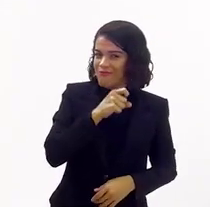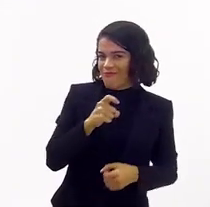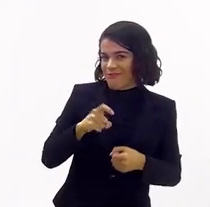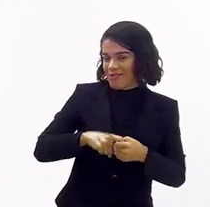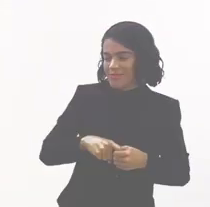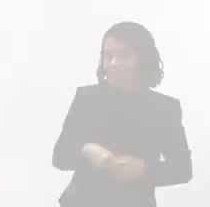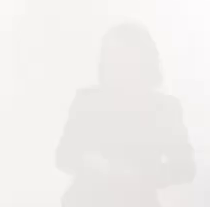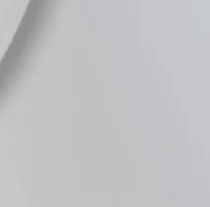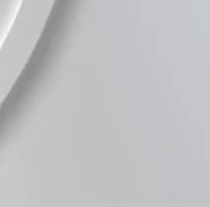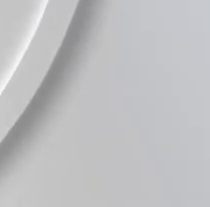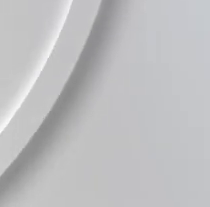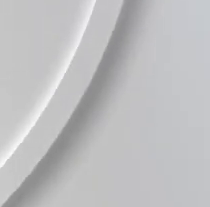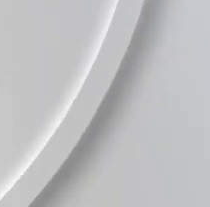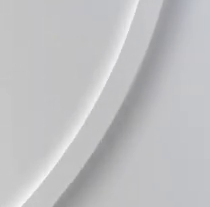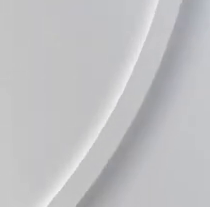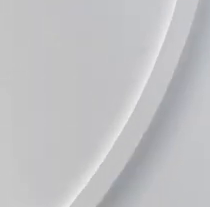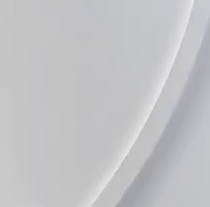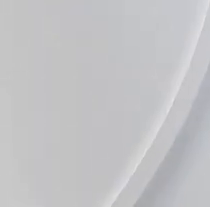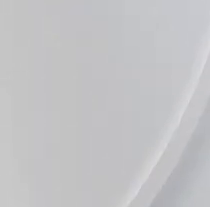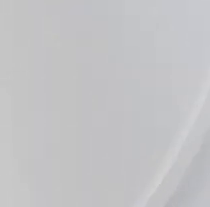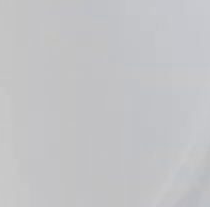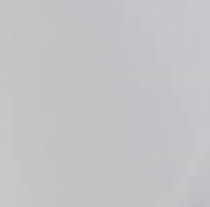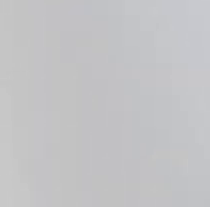Já volto. Tchau.